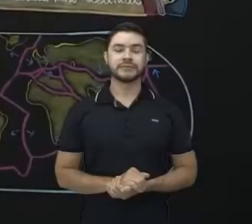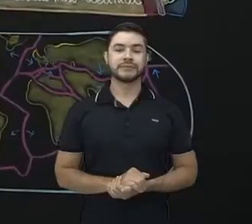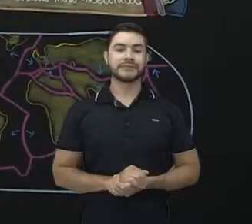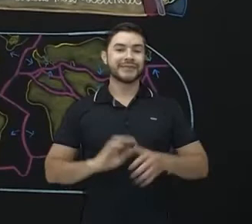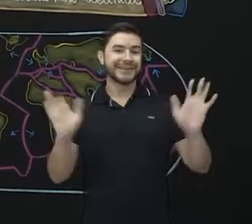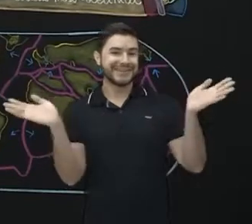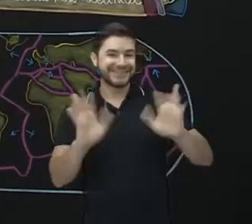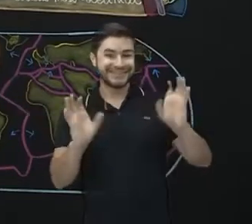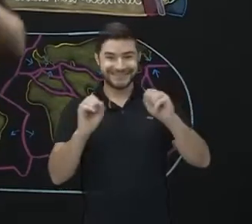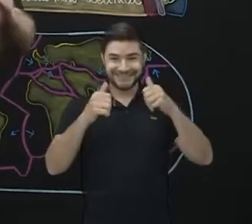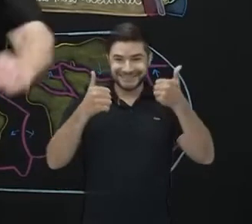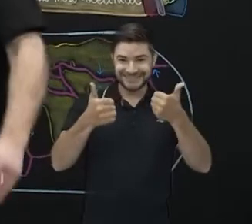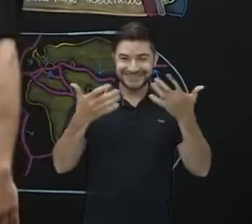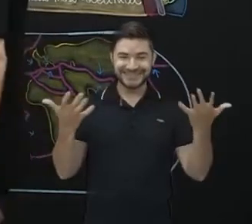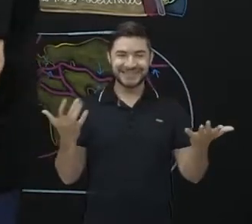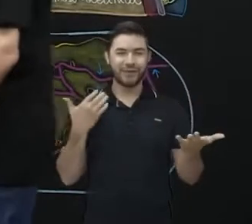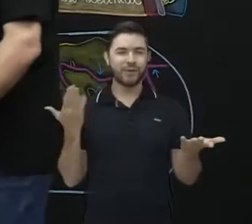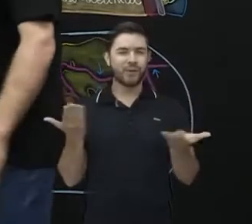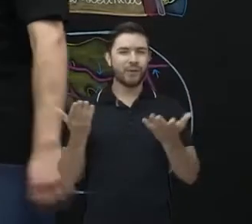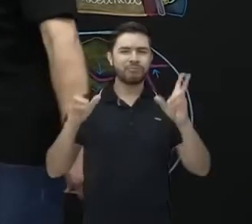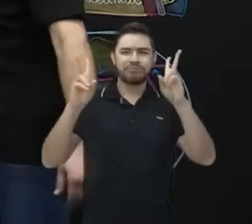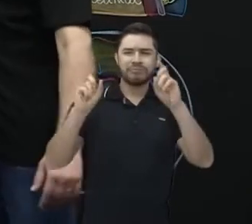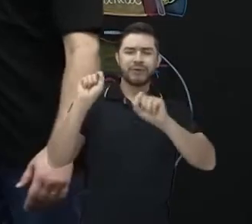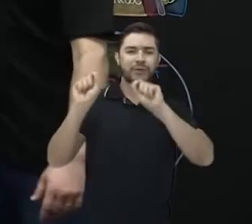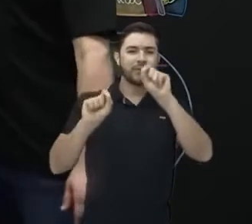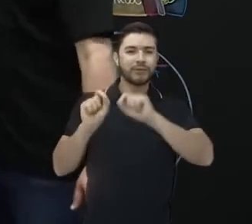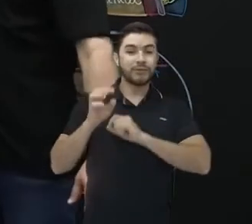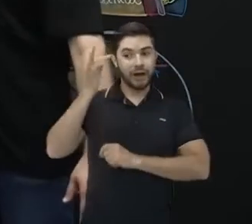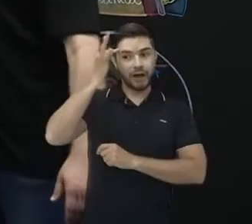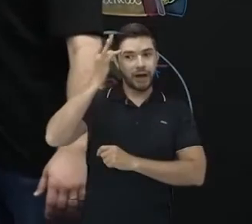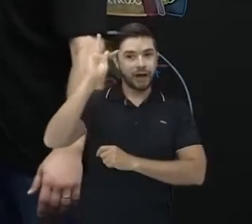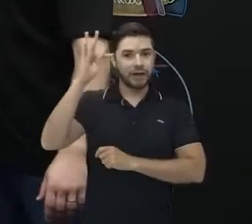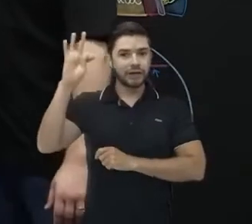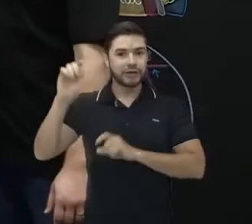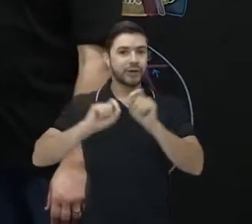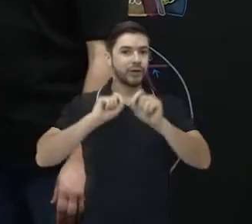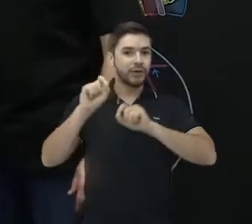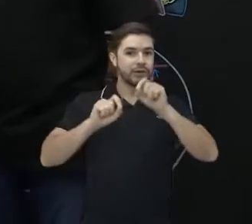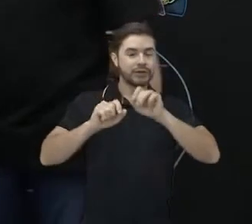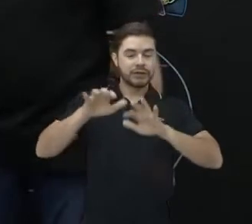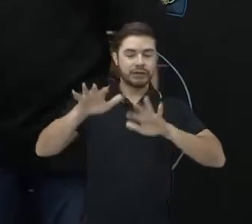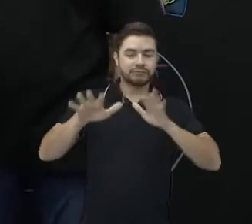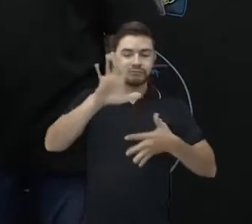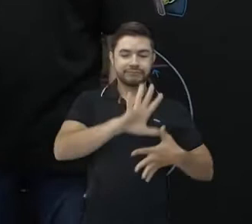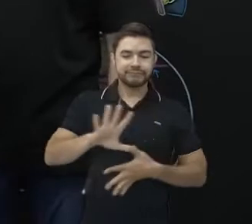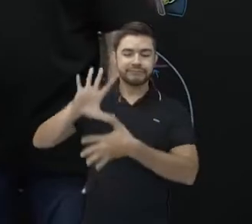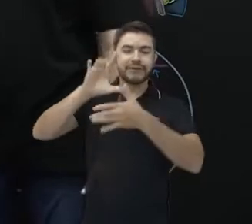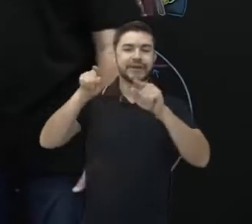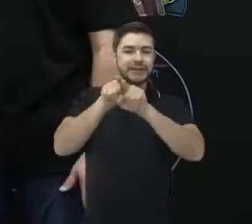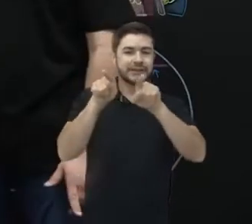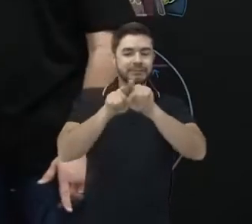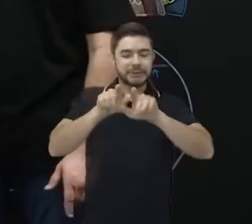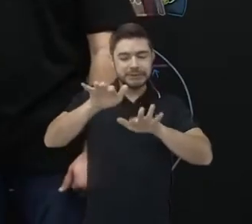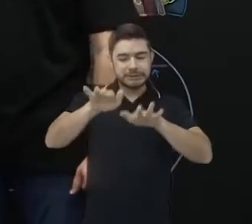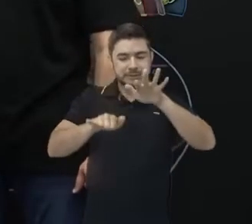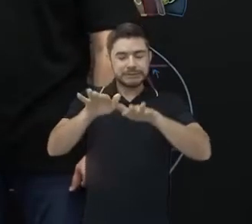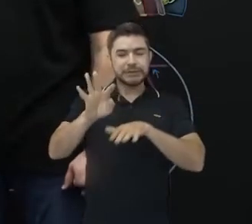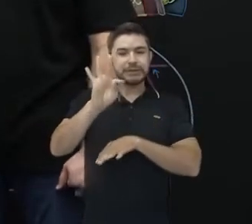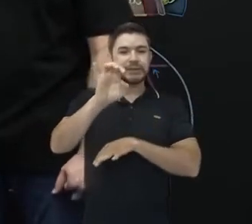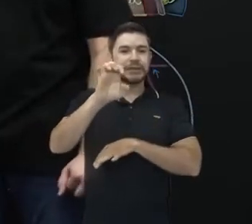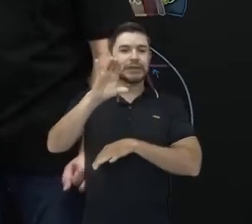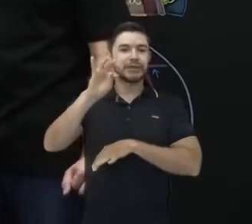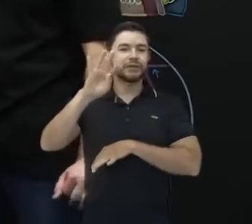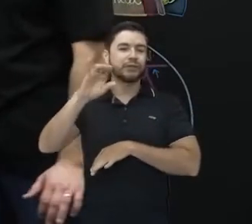Olá pessoal, tudo bem? Vamos falar agora sobre a teoria da deriva continental e das placas tectônicas.